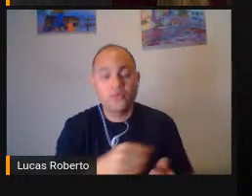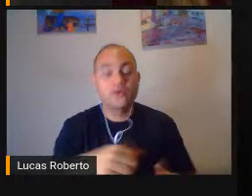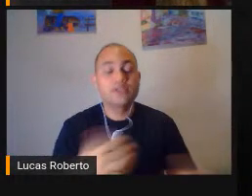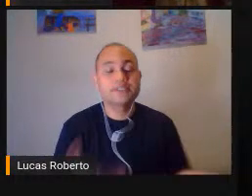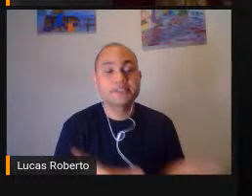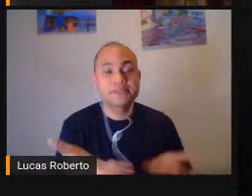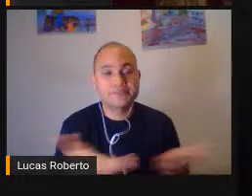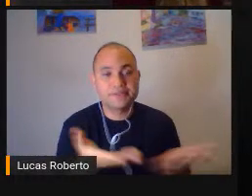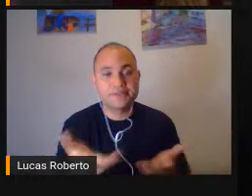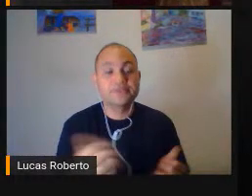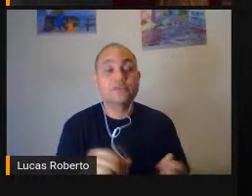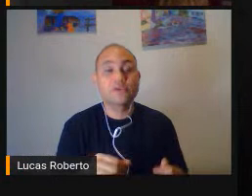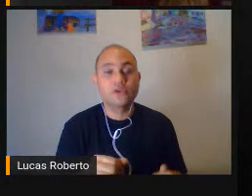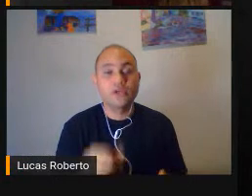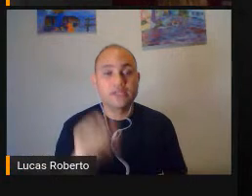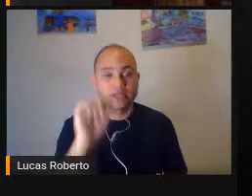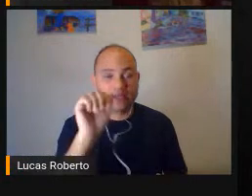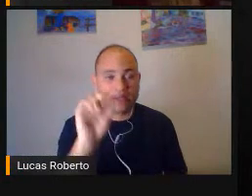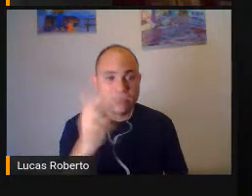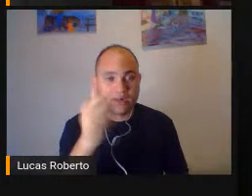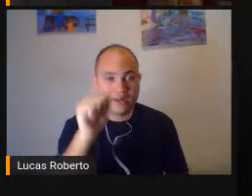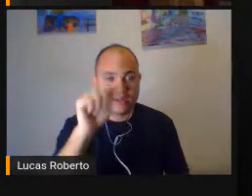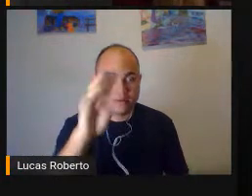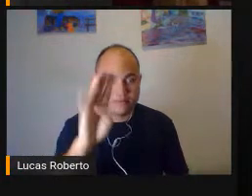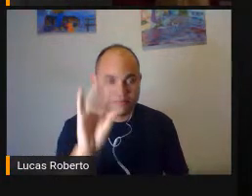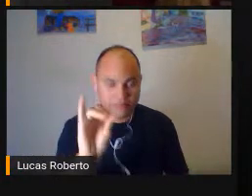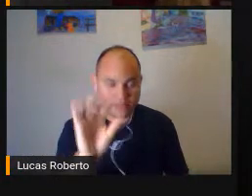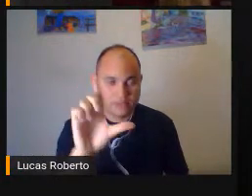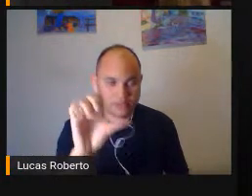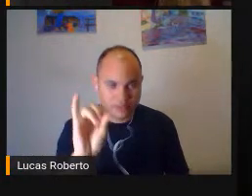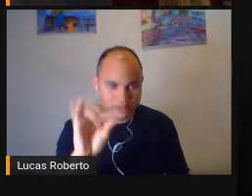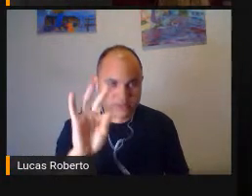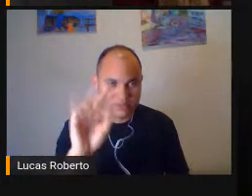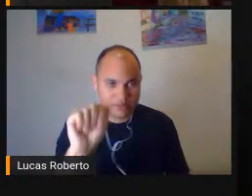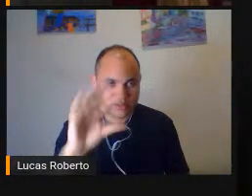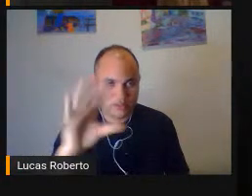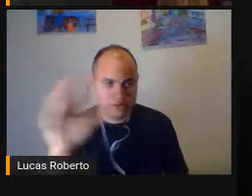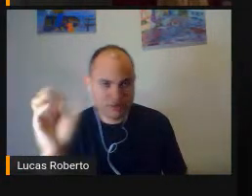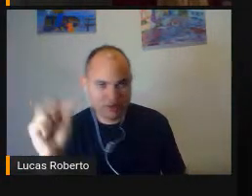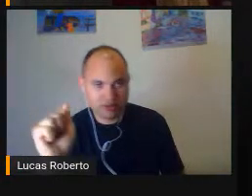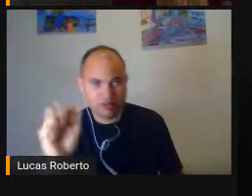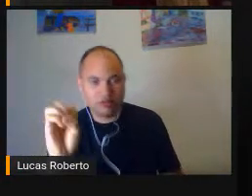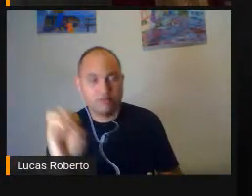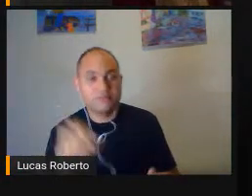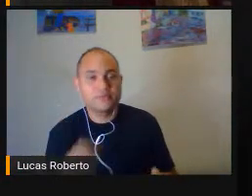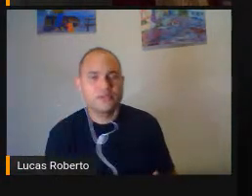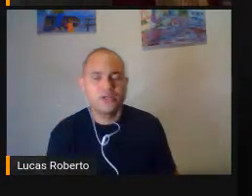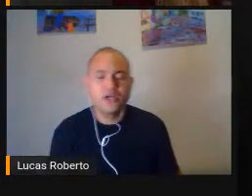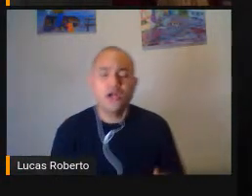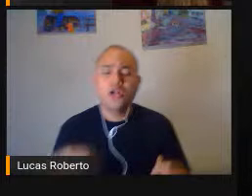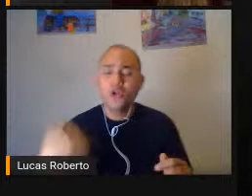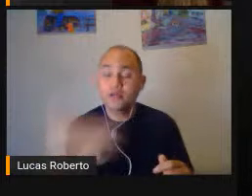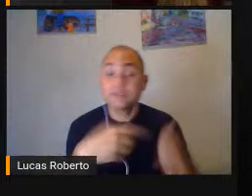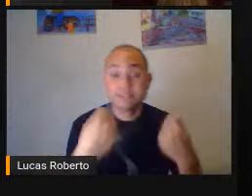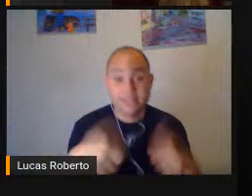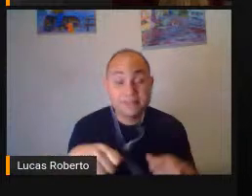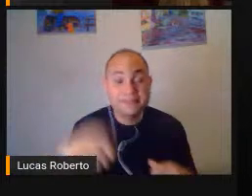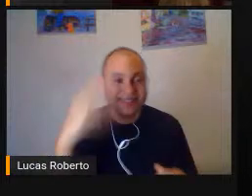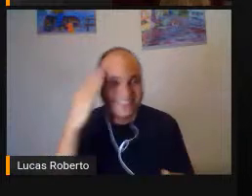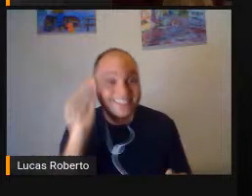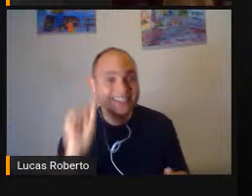importante Gente Nós destacarmos Em relação A aprendizagem O contato Com o mundo letrado Dessas crianças